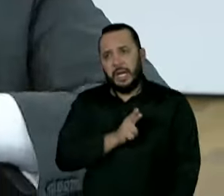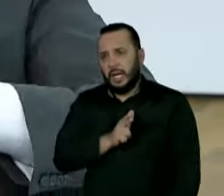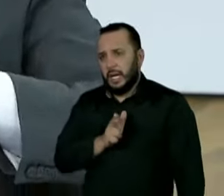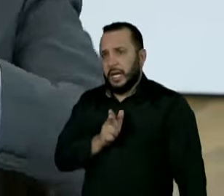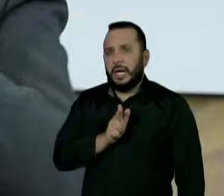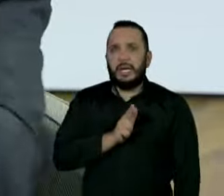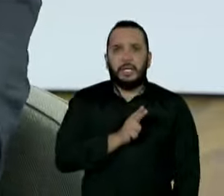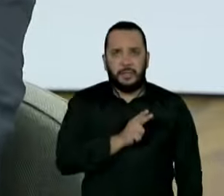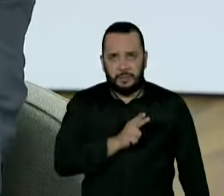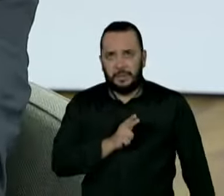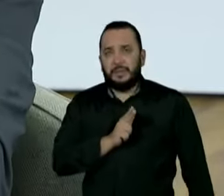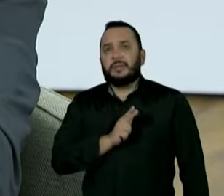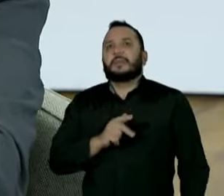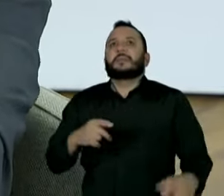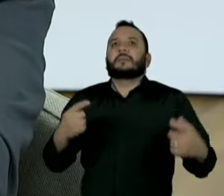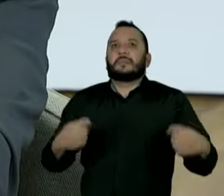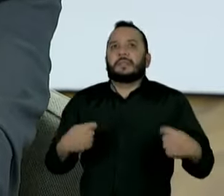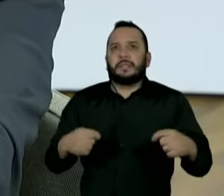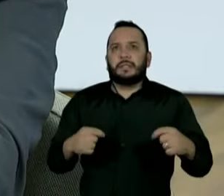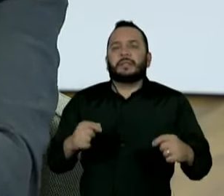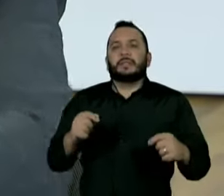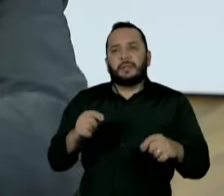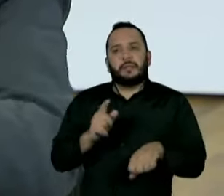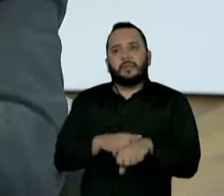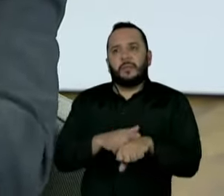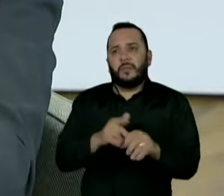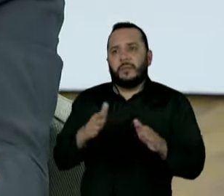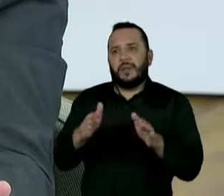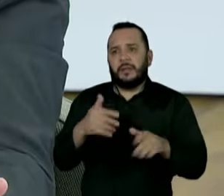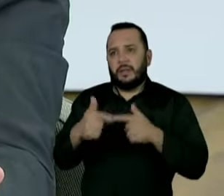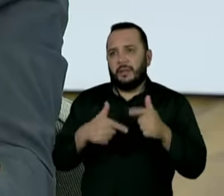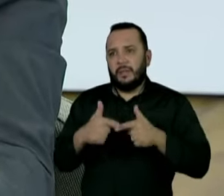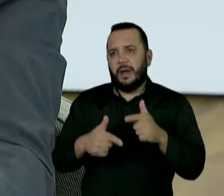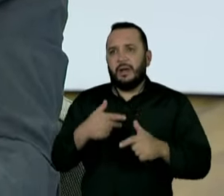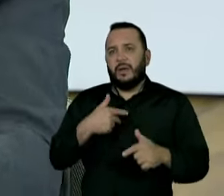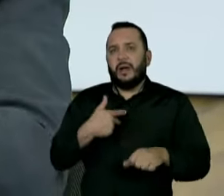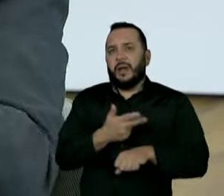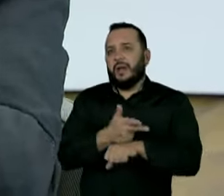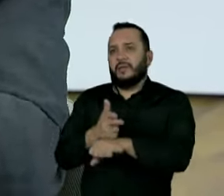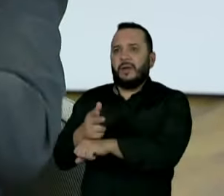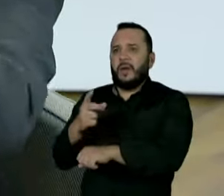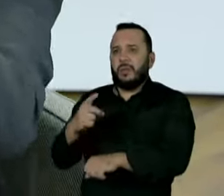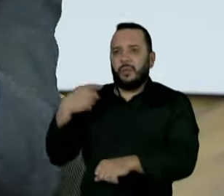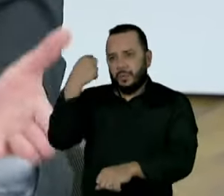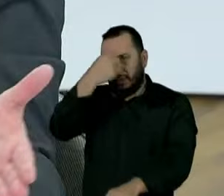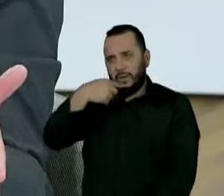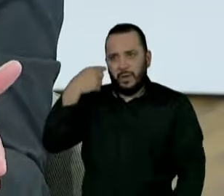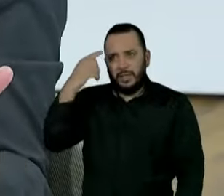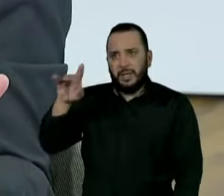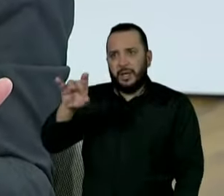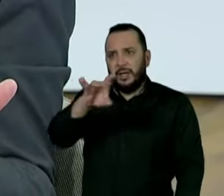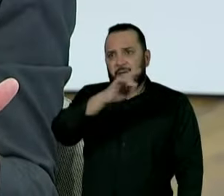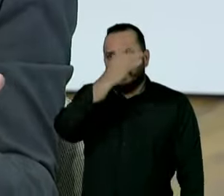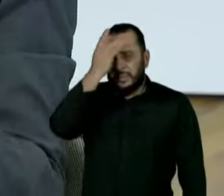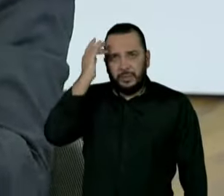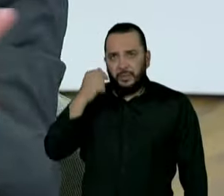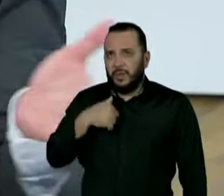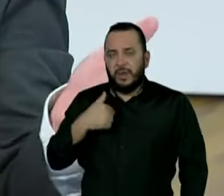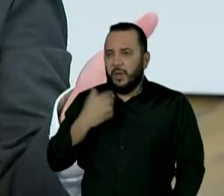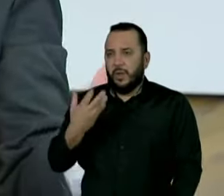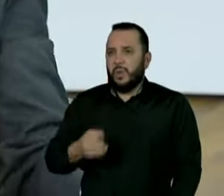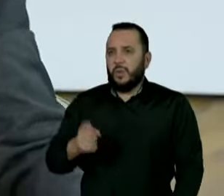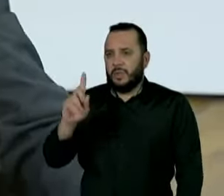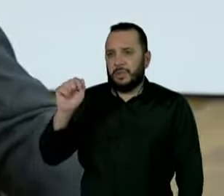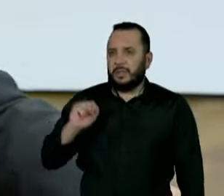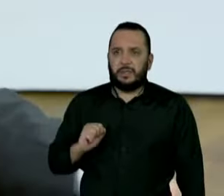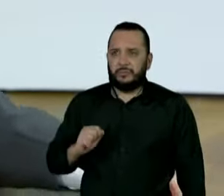esteja no estado de atividade. Agora, gravar doze horas a pessoa, sinceramente, nenhum de nós toleraria isso na sua